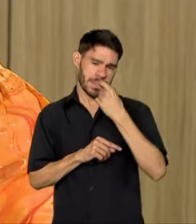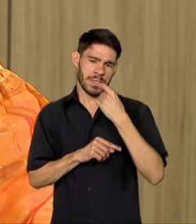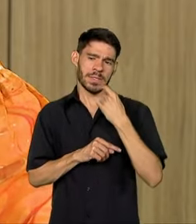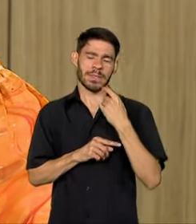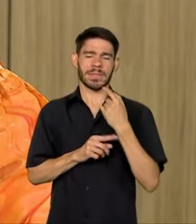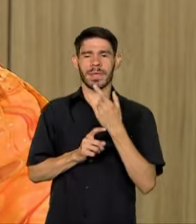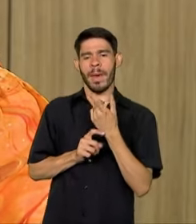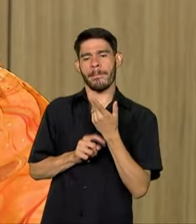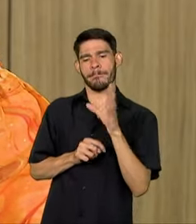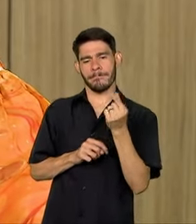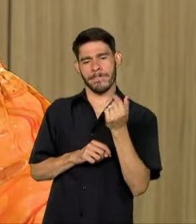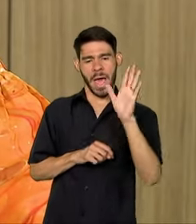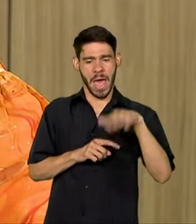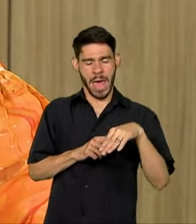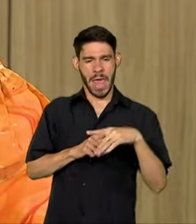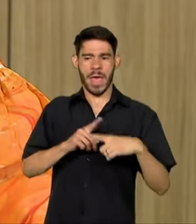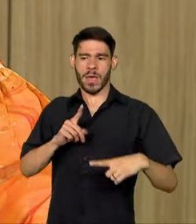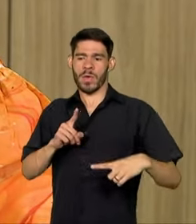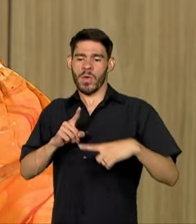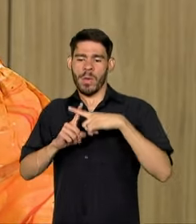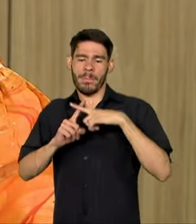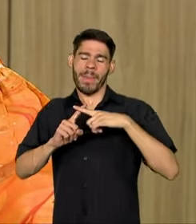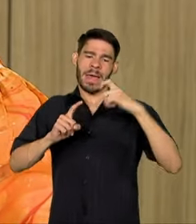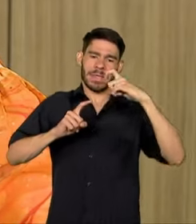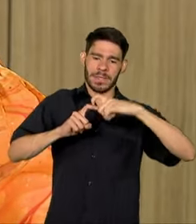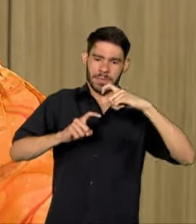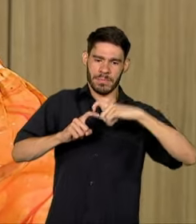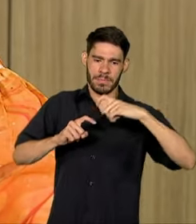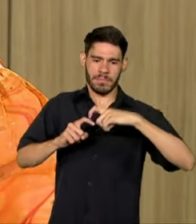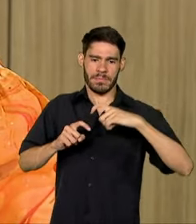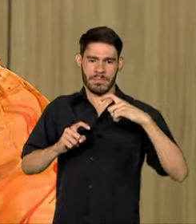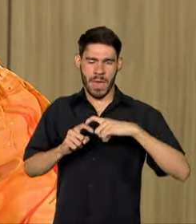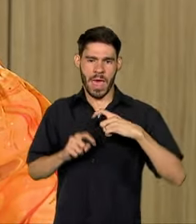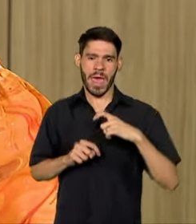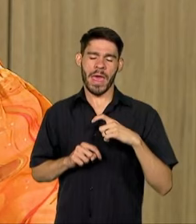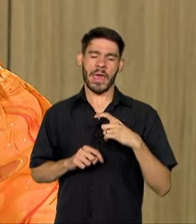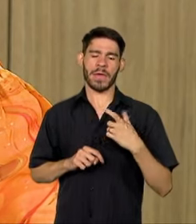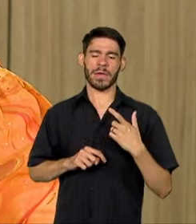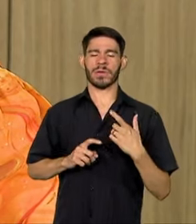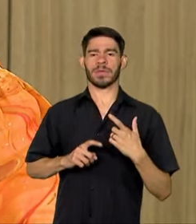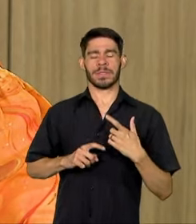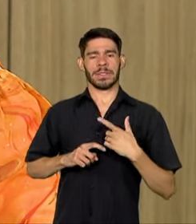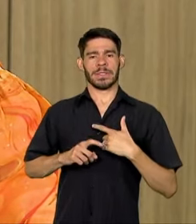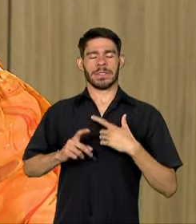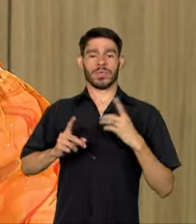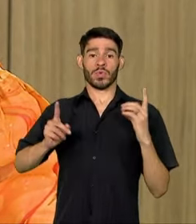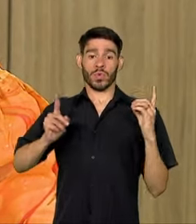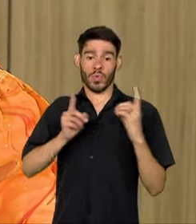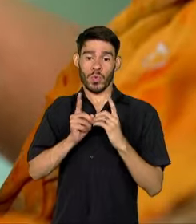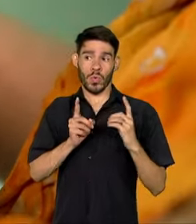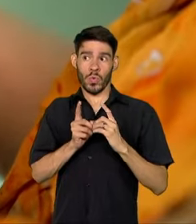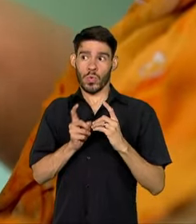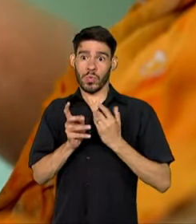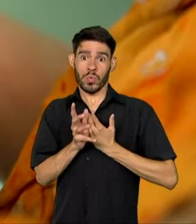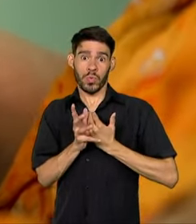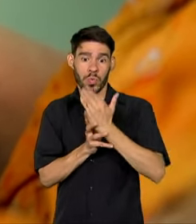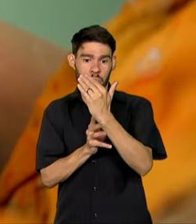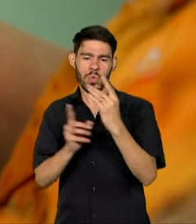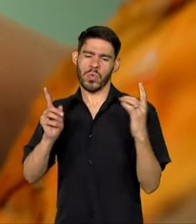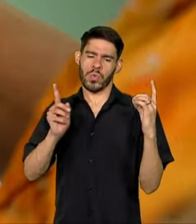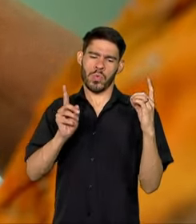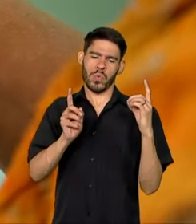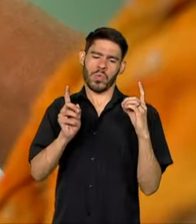ao mais médicos, a habilitação e fortalecimento na atenção primária, na atenção